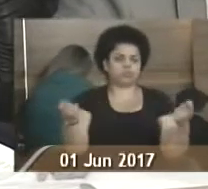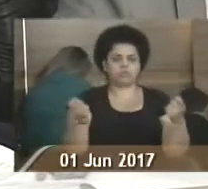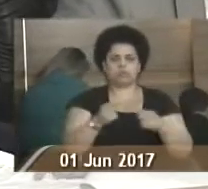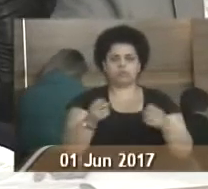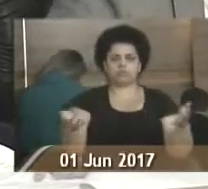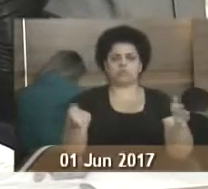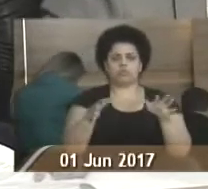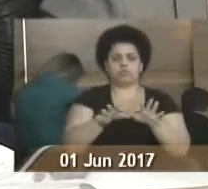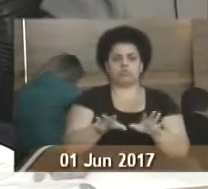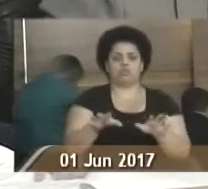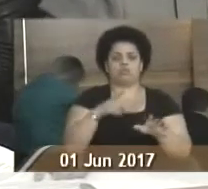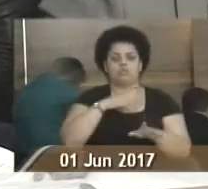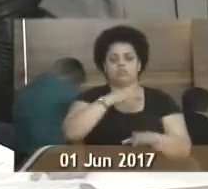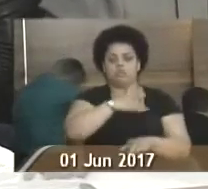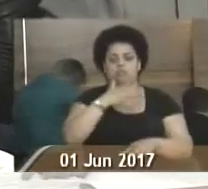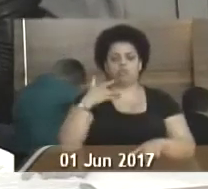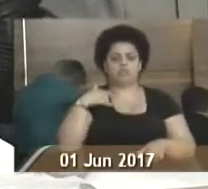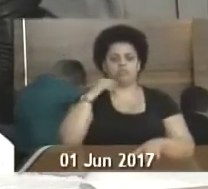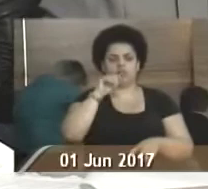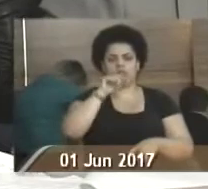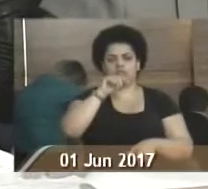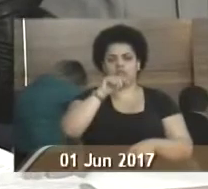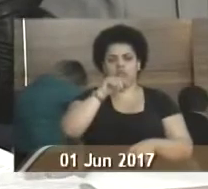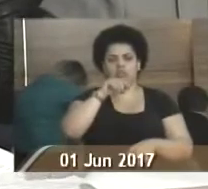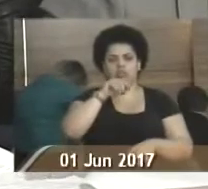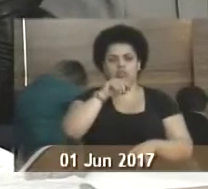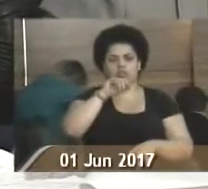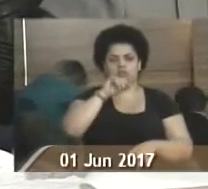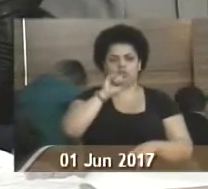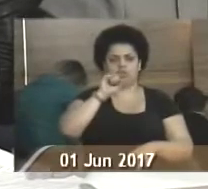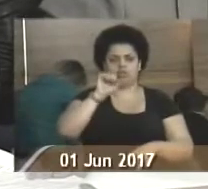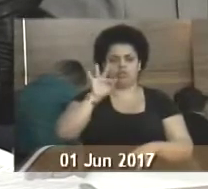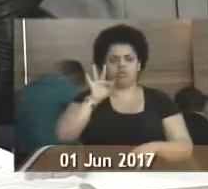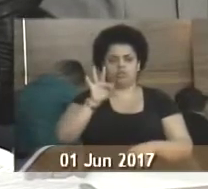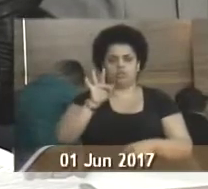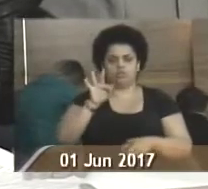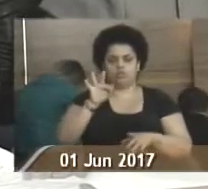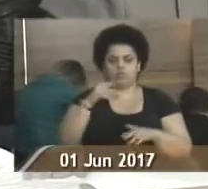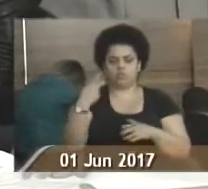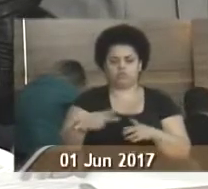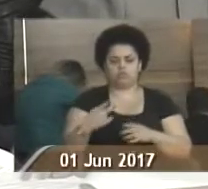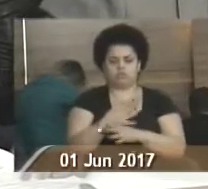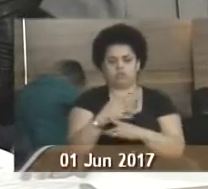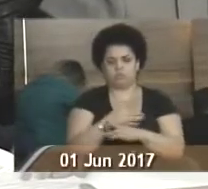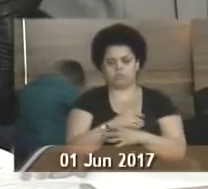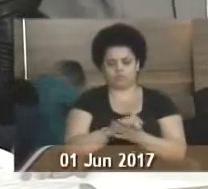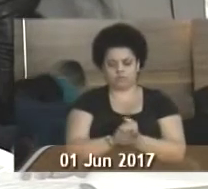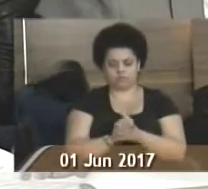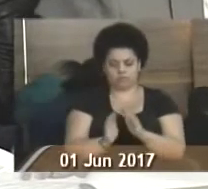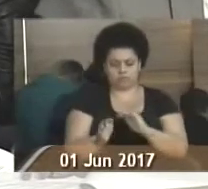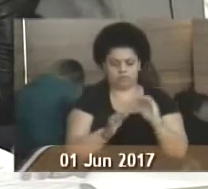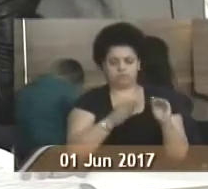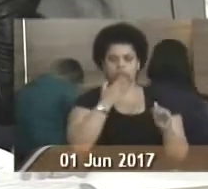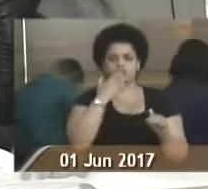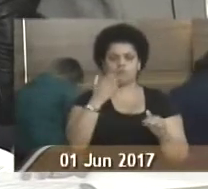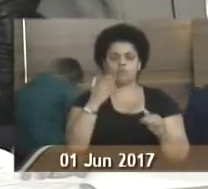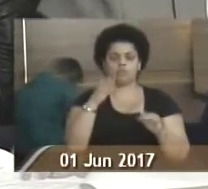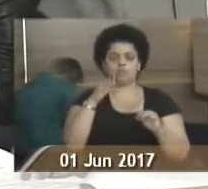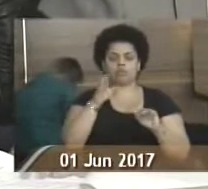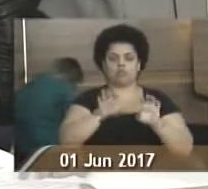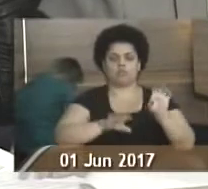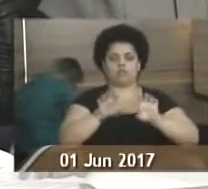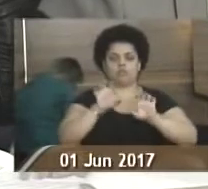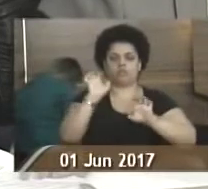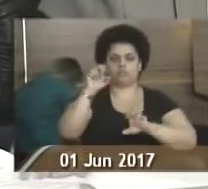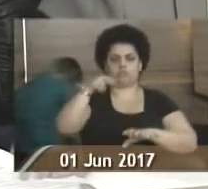Saúde com os postos de saúde e SFs do município. Requerimento 639, de 2017, solicitando à empresa de